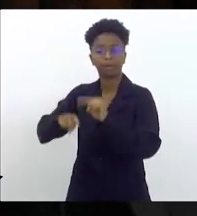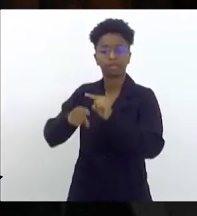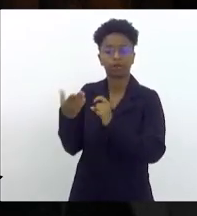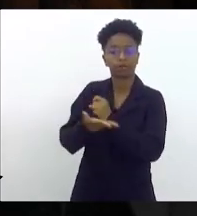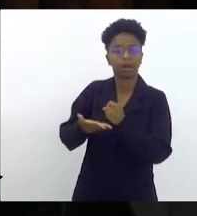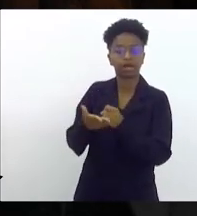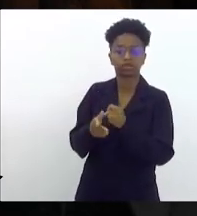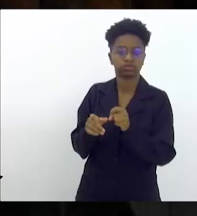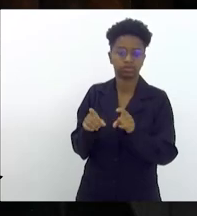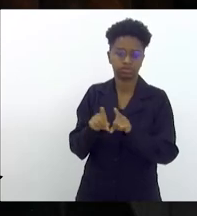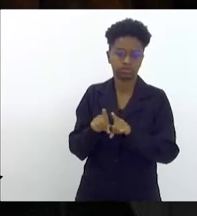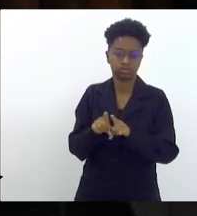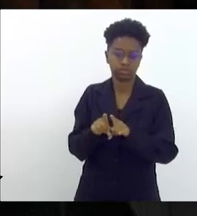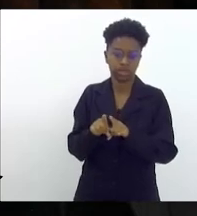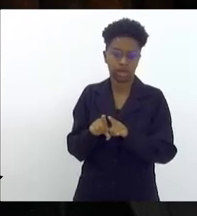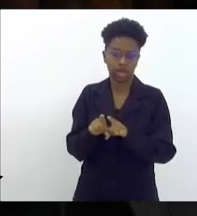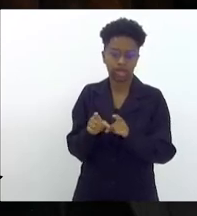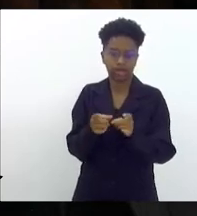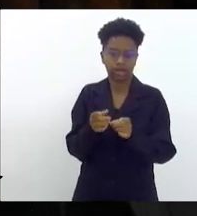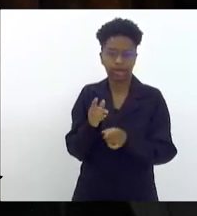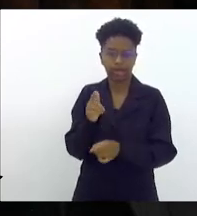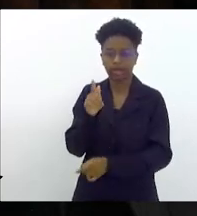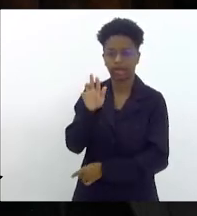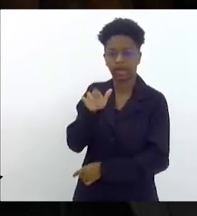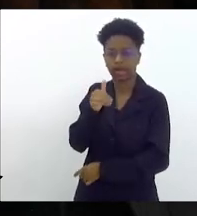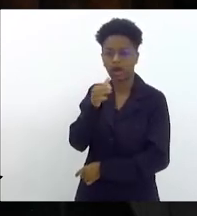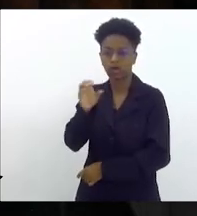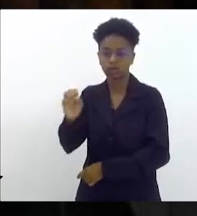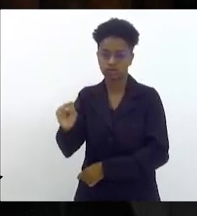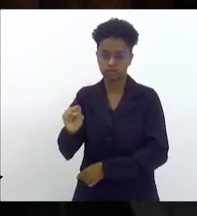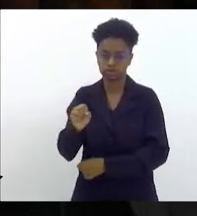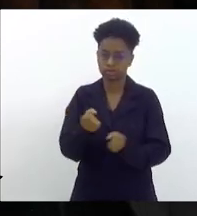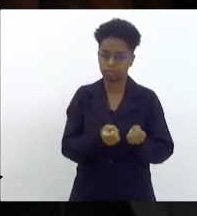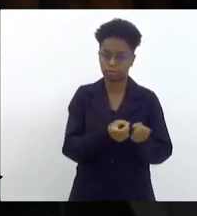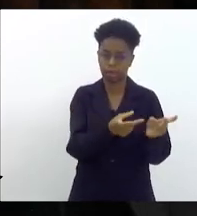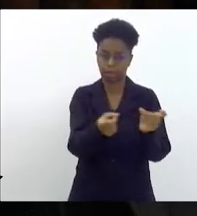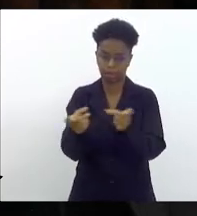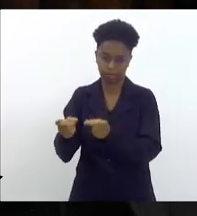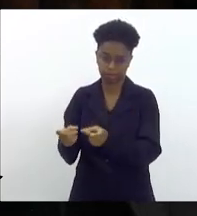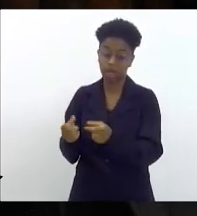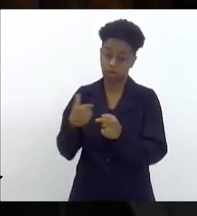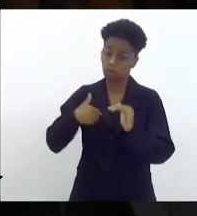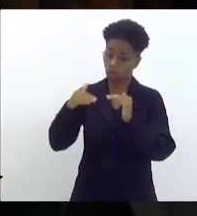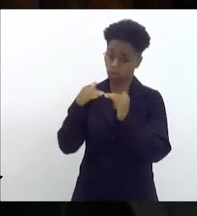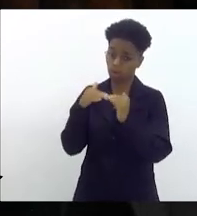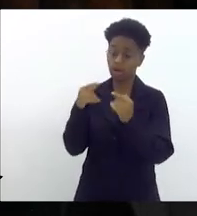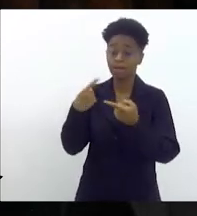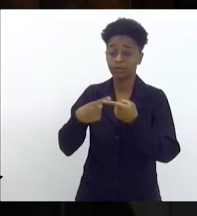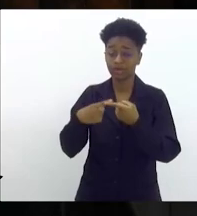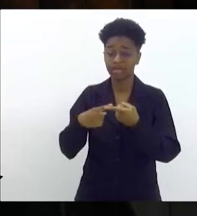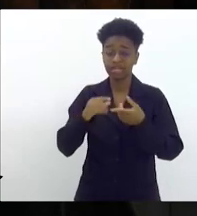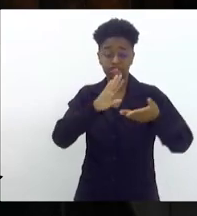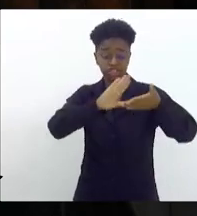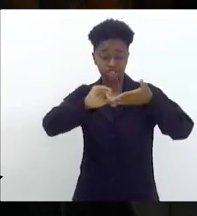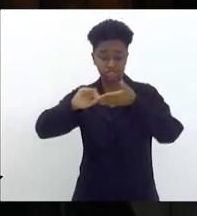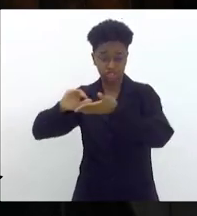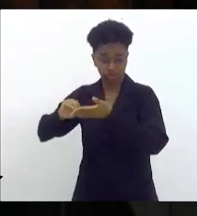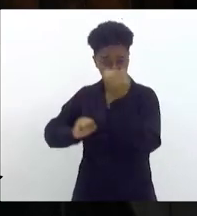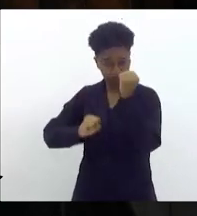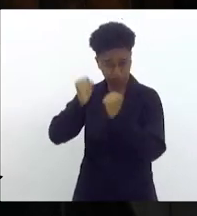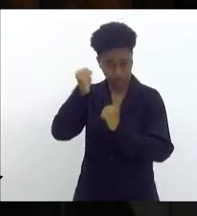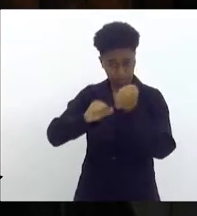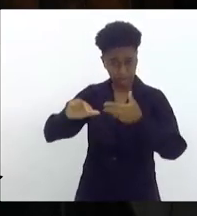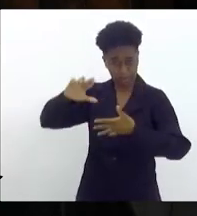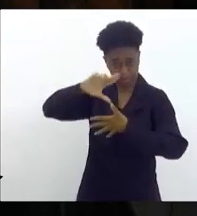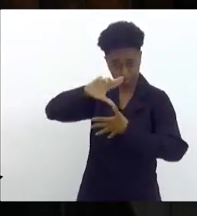E eu concordo plenamente. A desindustrialização da América Latina tem sido fatal. E ele